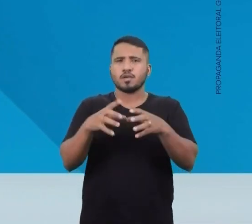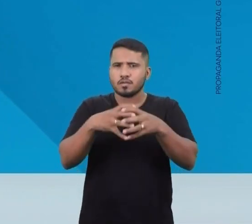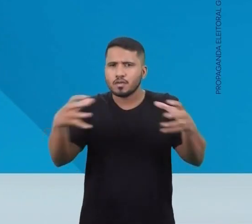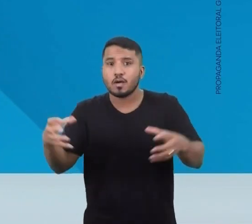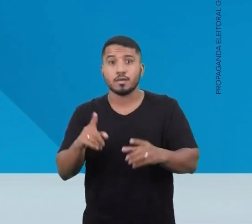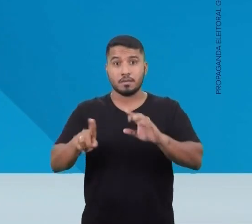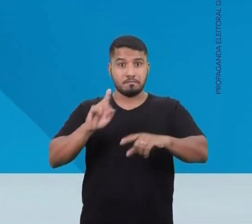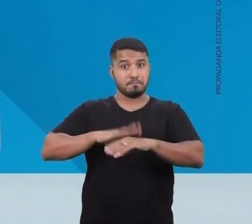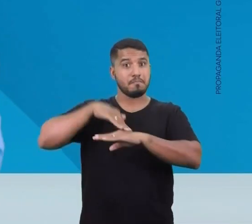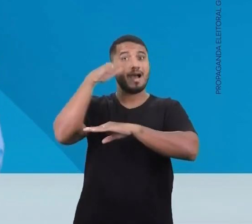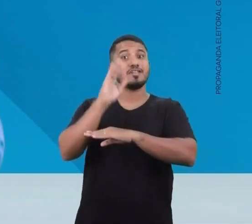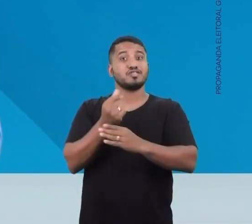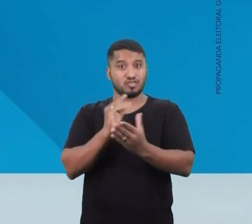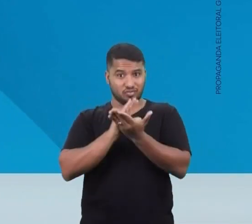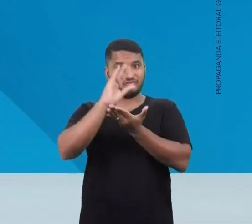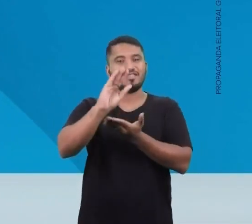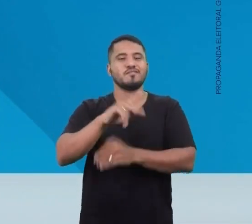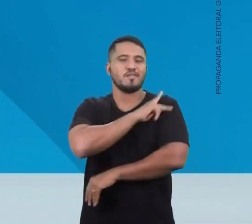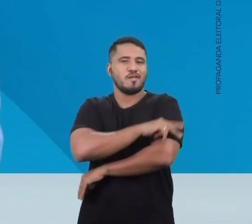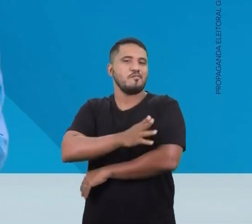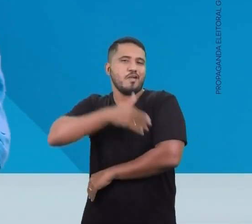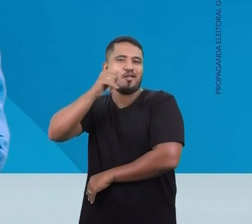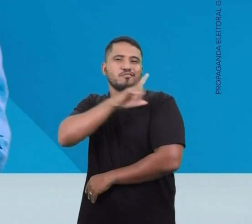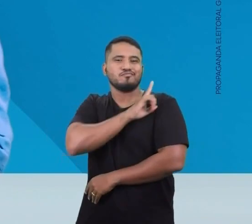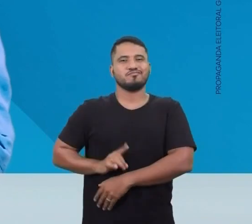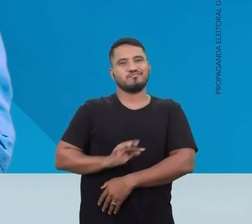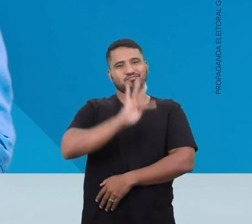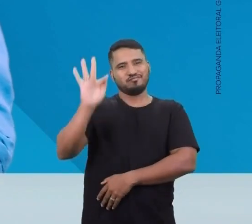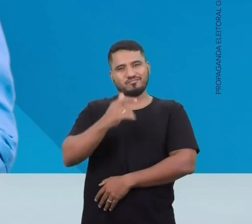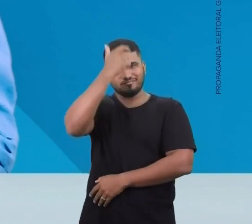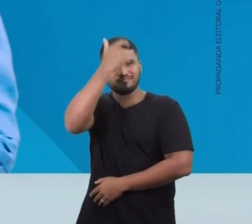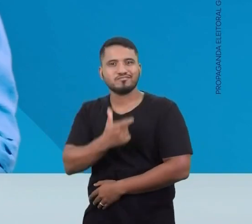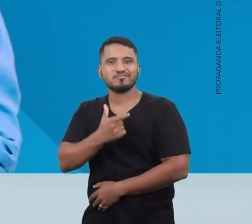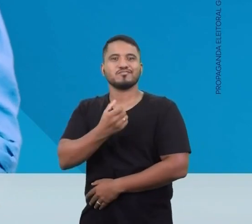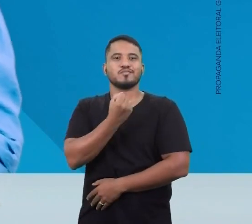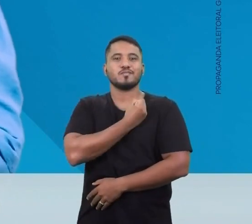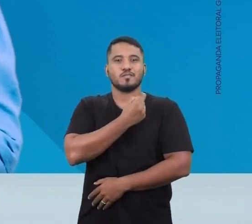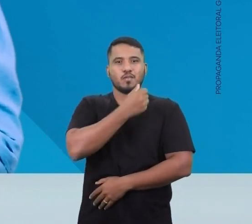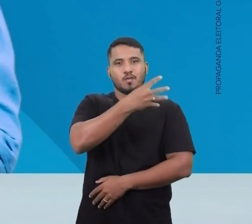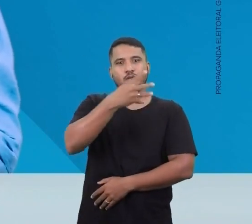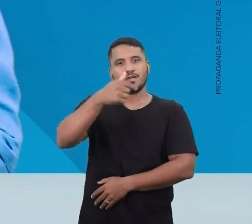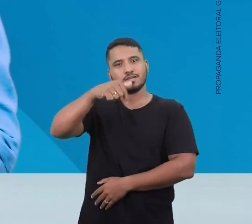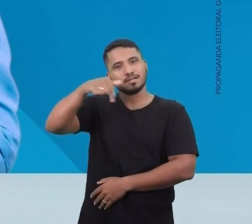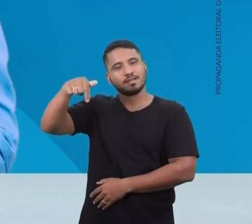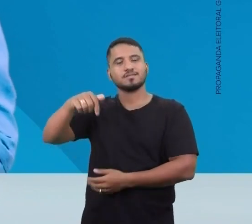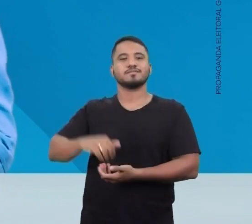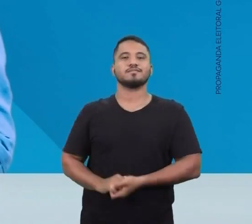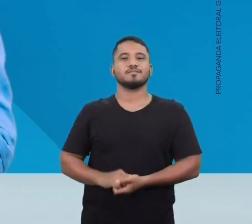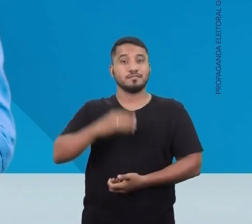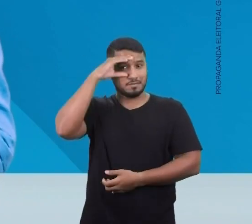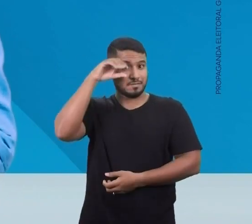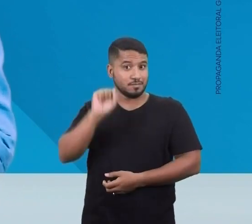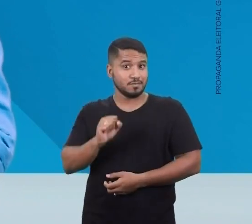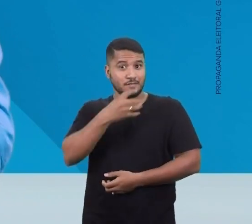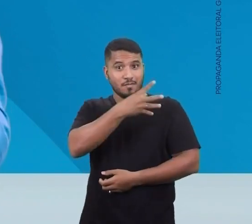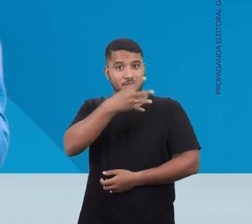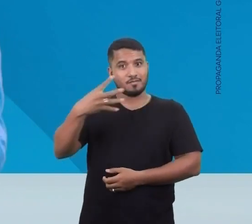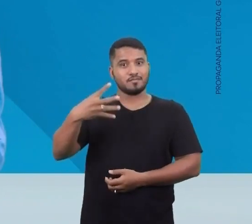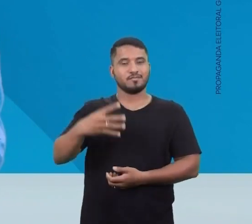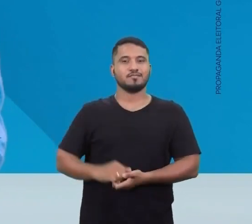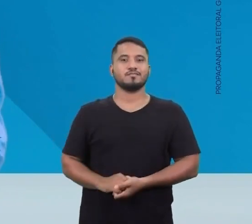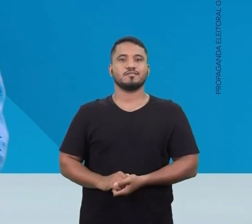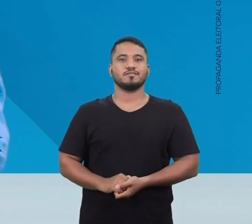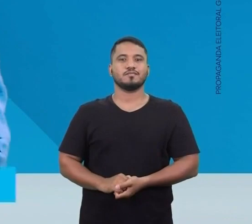geração de emprego e renda. Com um Piauí melhor, deputada federal Terezinha Medeiros, 4477. Silvio,